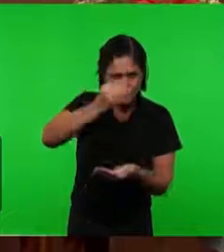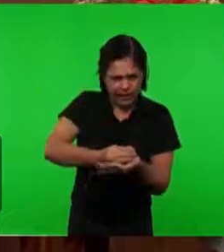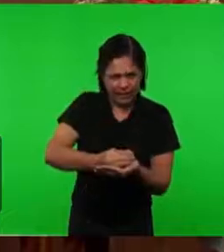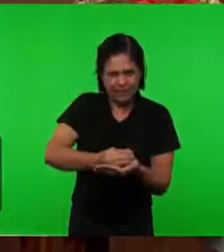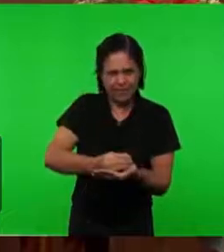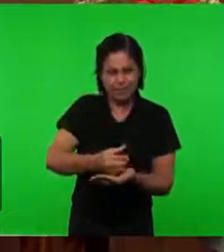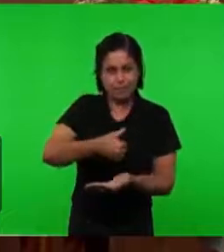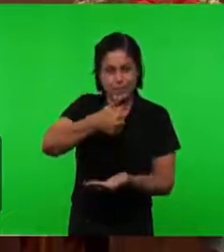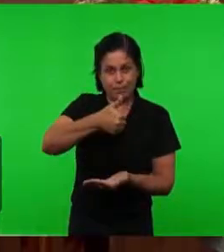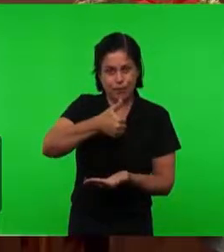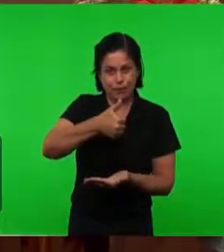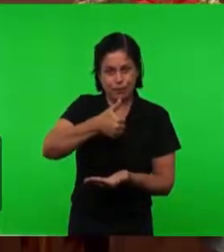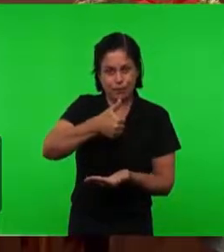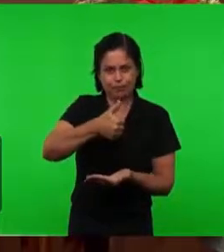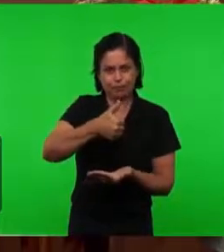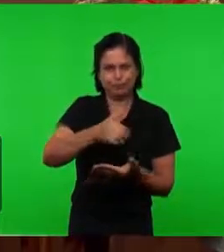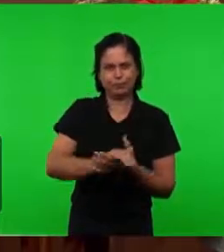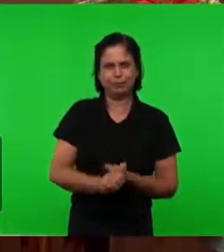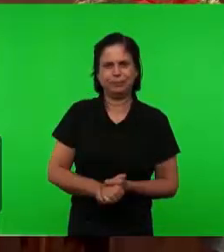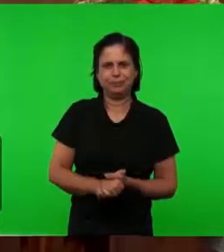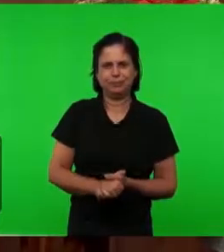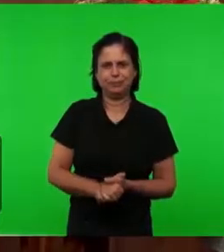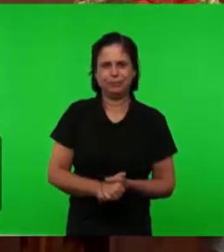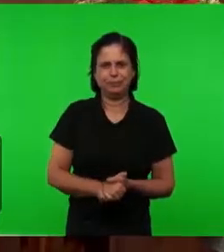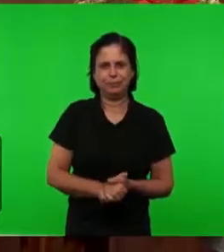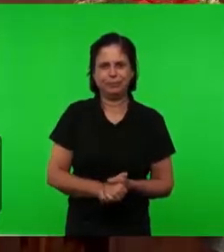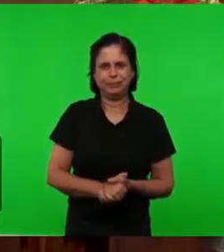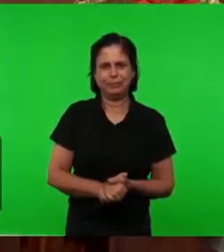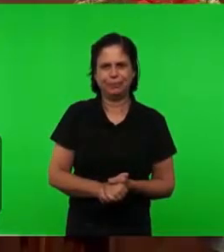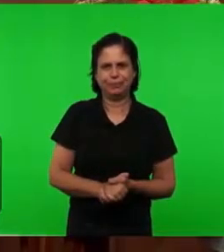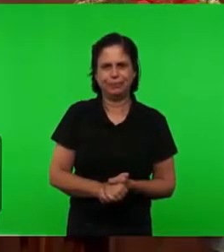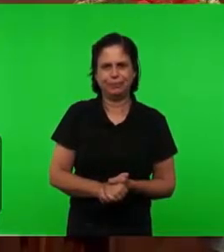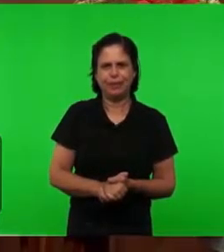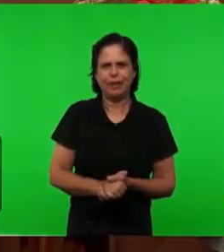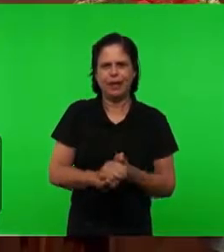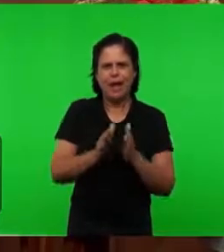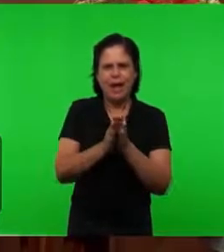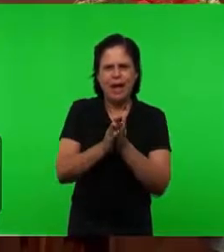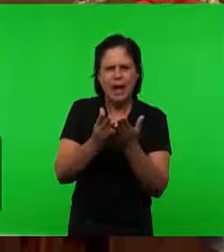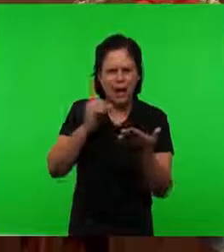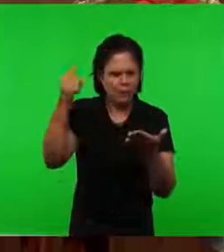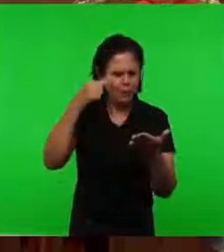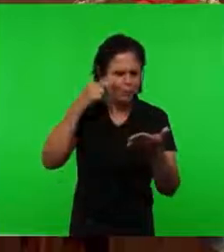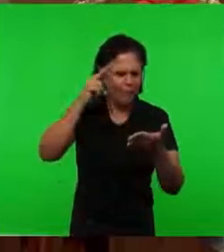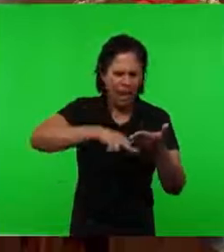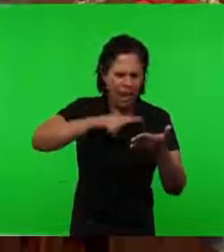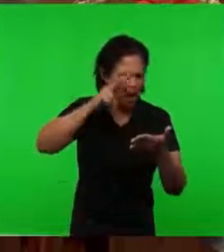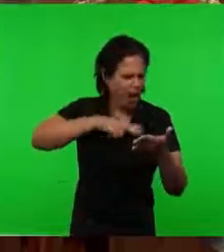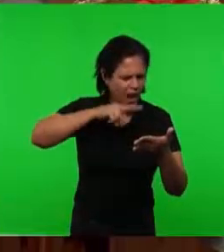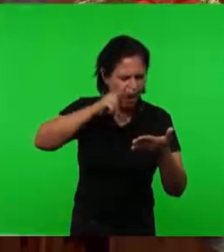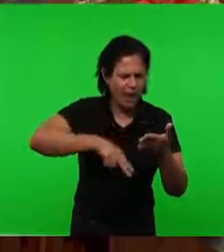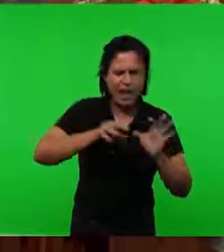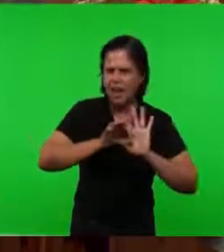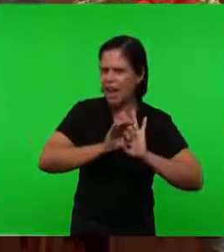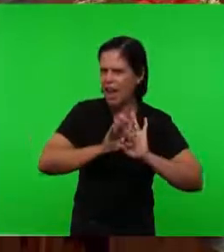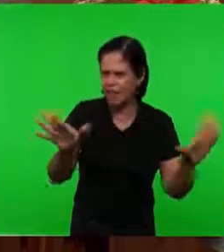O primeiro Princípio Livre Exame Das escrituras O segundo Princípio